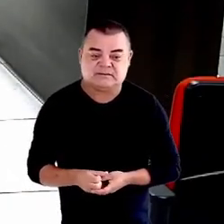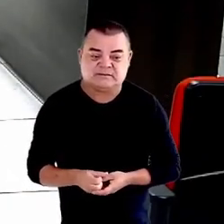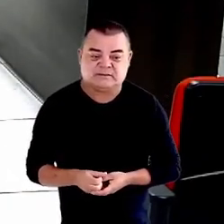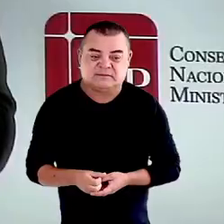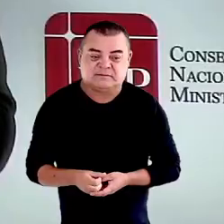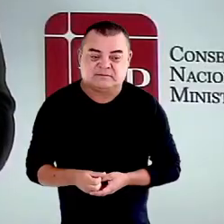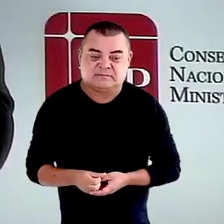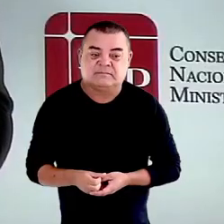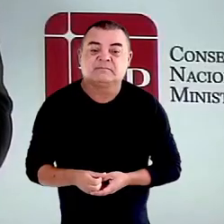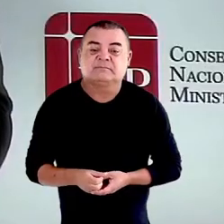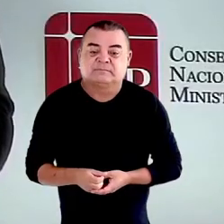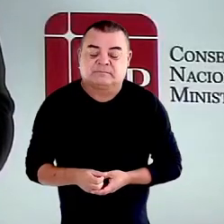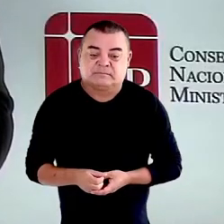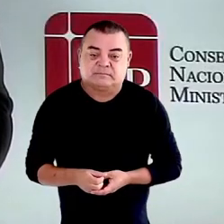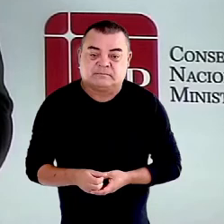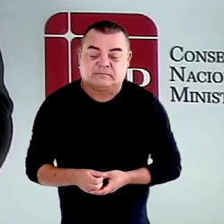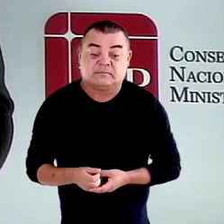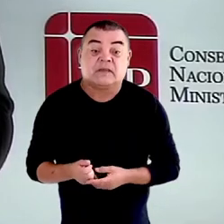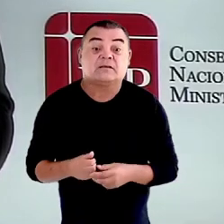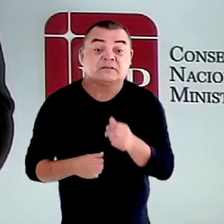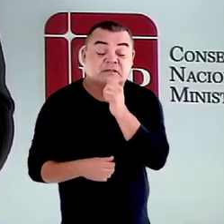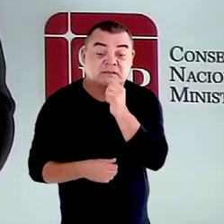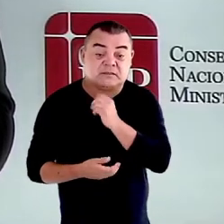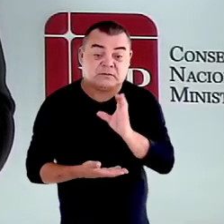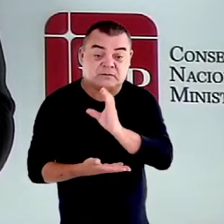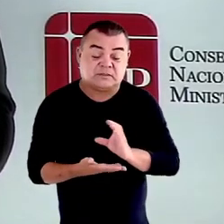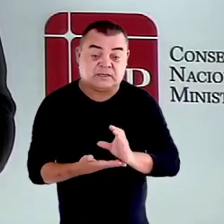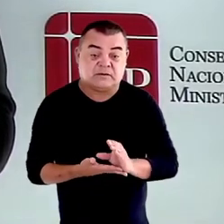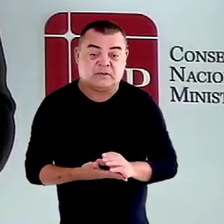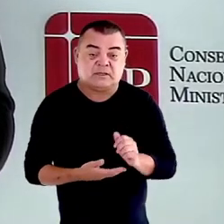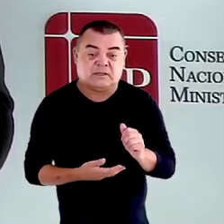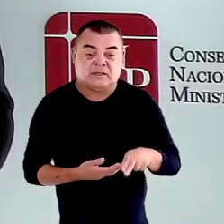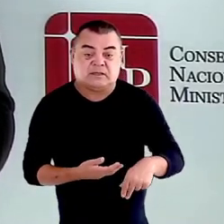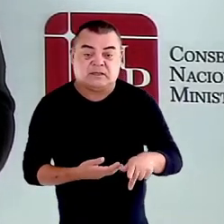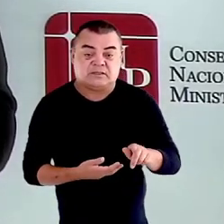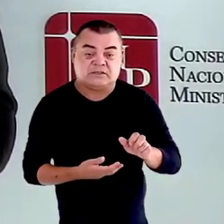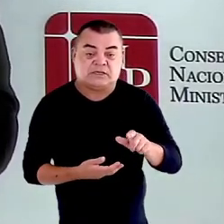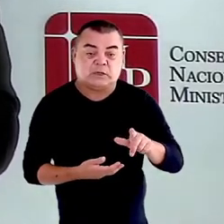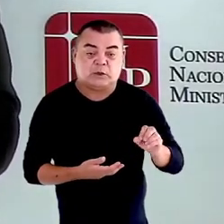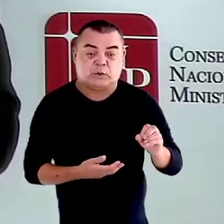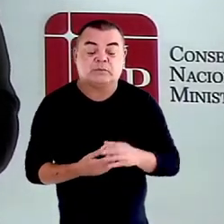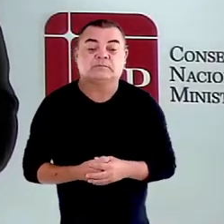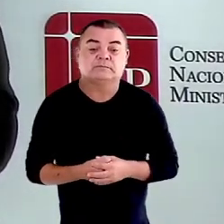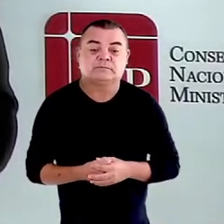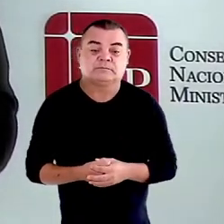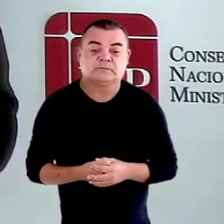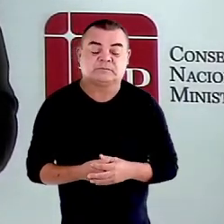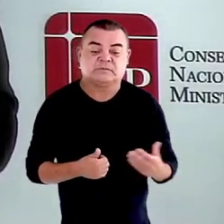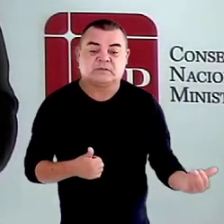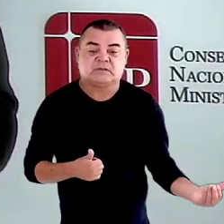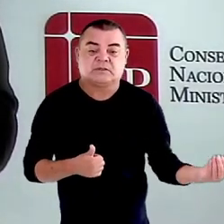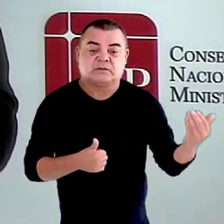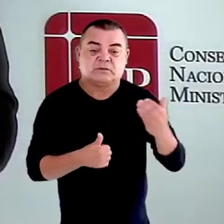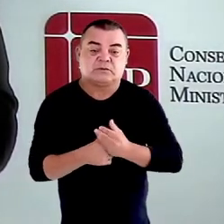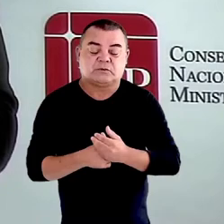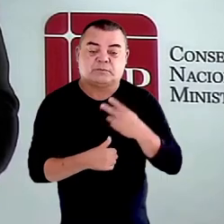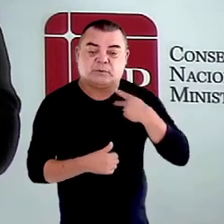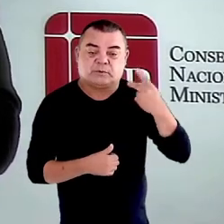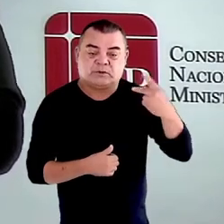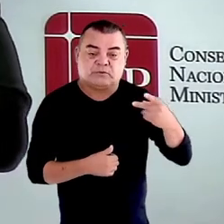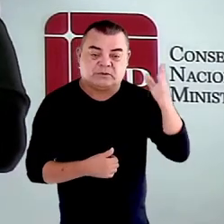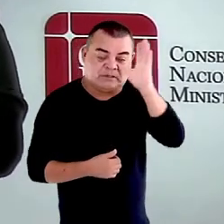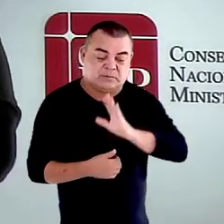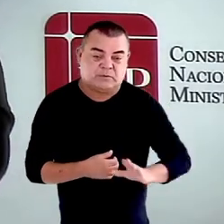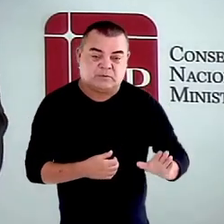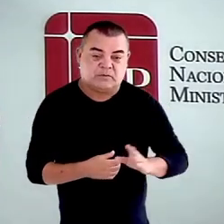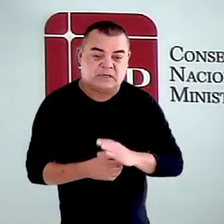Gostaríamos de registrar ainda a presença do Conselheiro Ângelo Fabiano Farias da Costa e o Subprocurador-Geral da República, Carlos Alberto